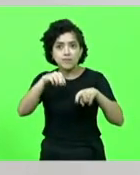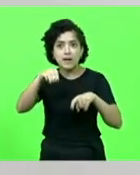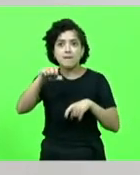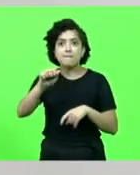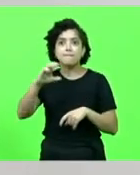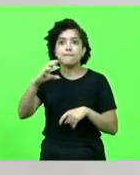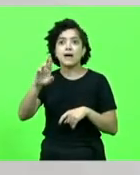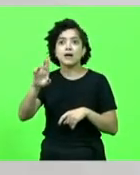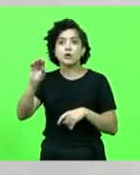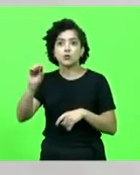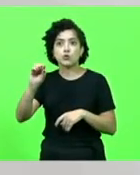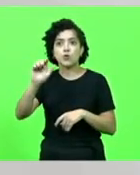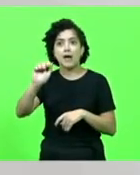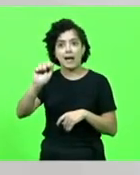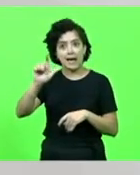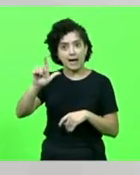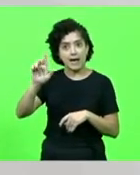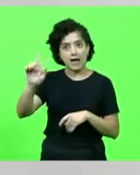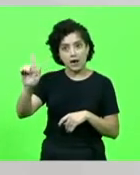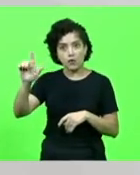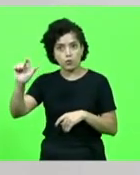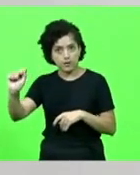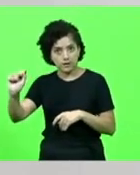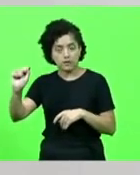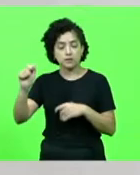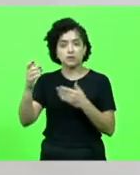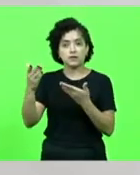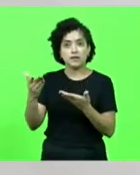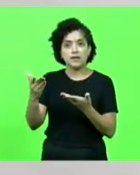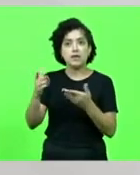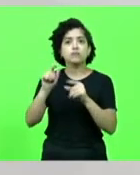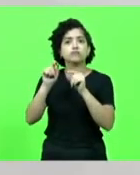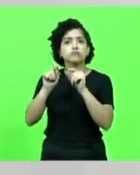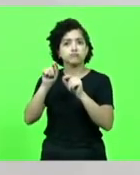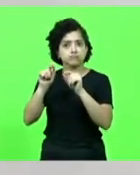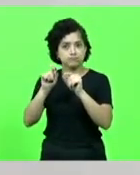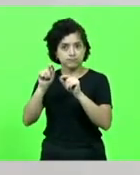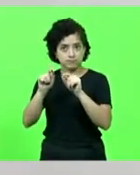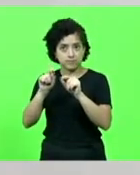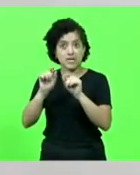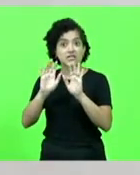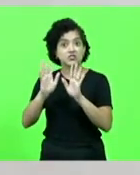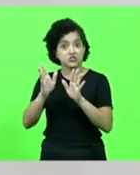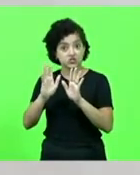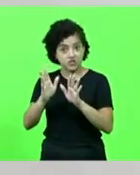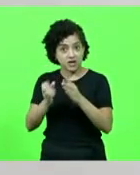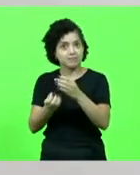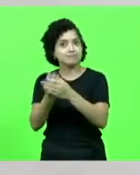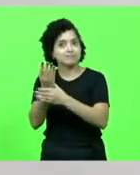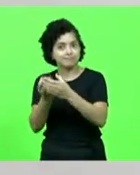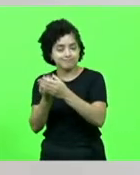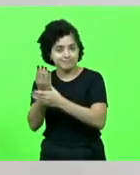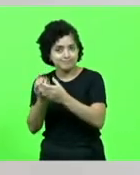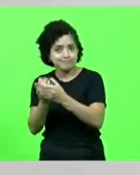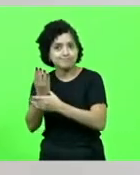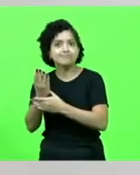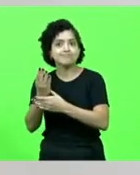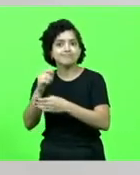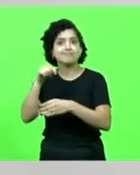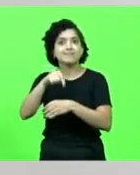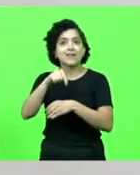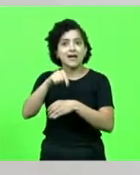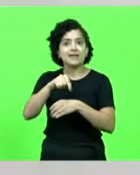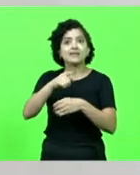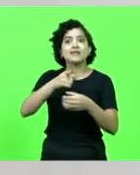litoral catarinense. A macroalga já está sendo produzida aqui no Ribeirão da Ilha,